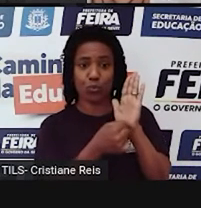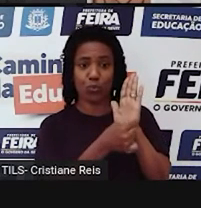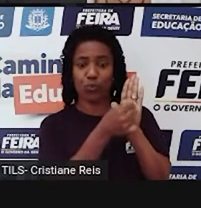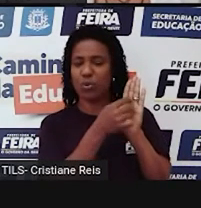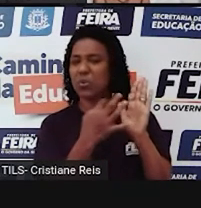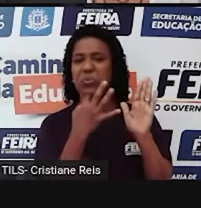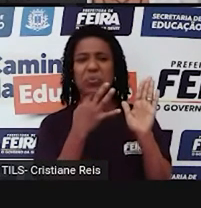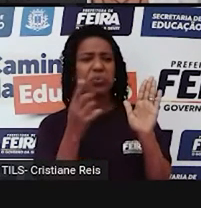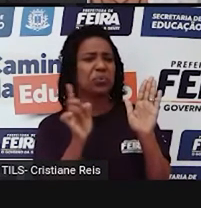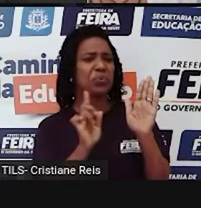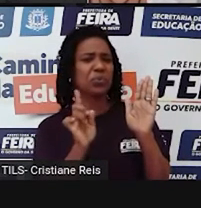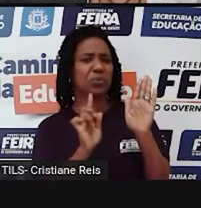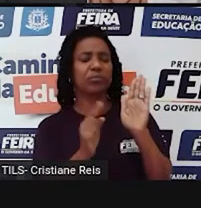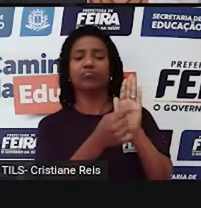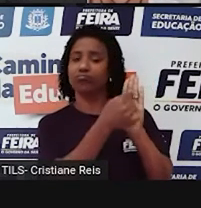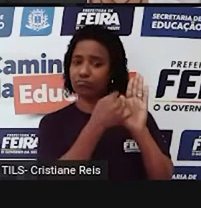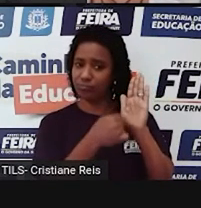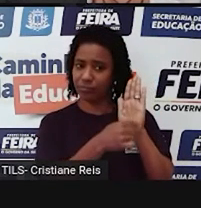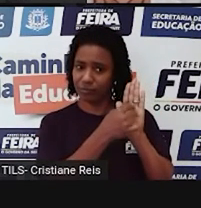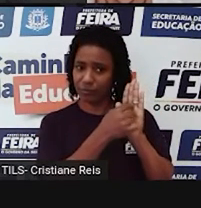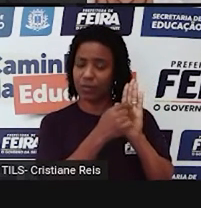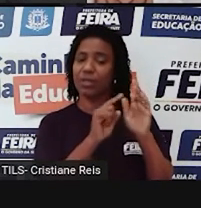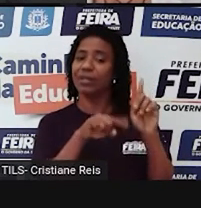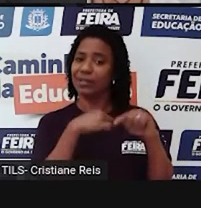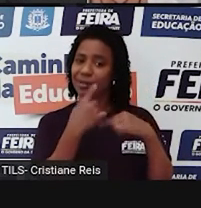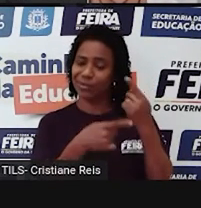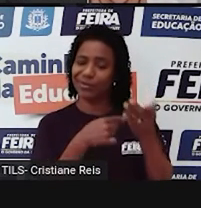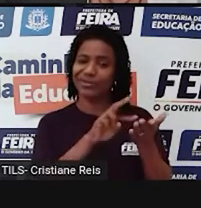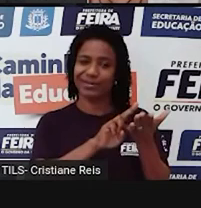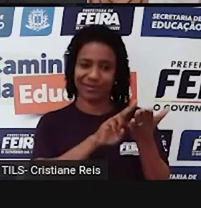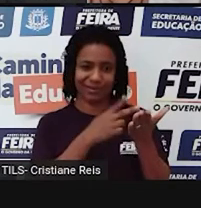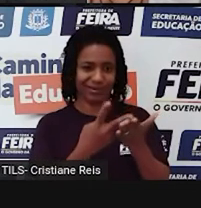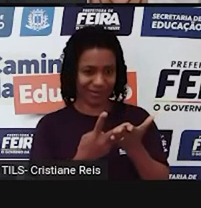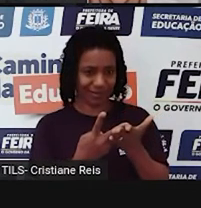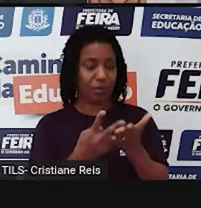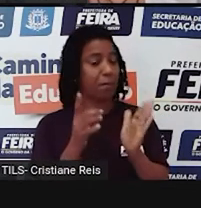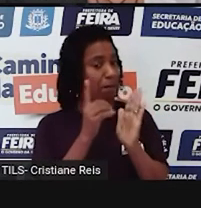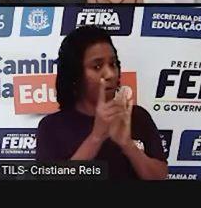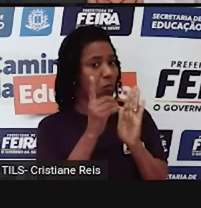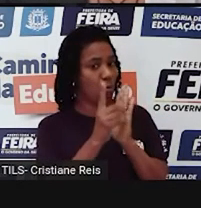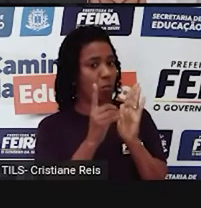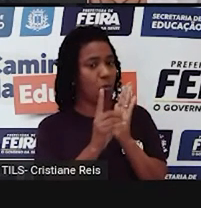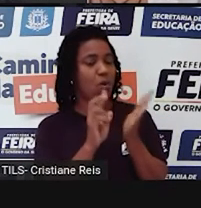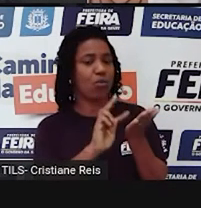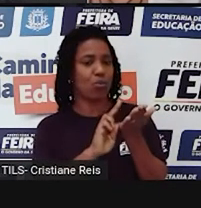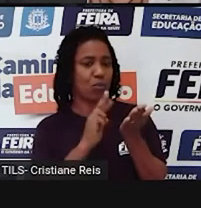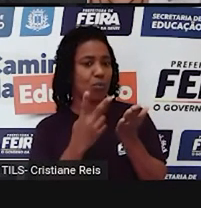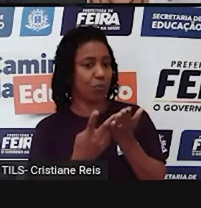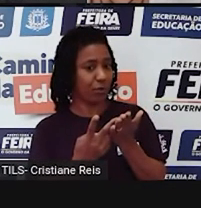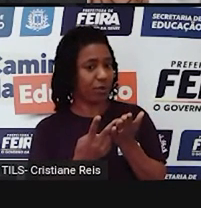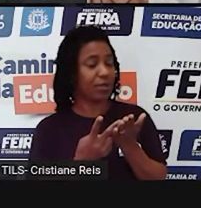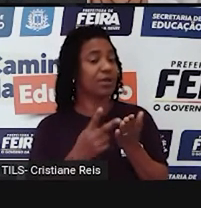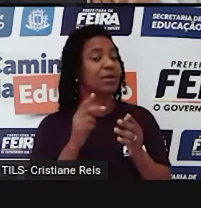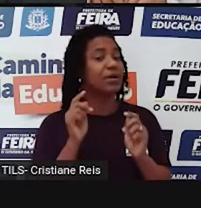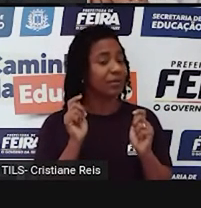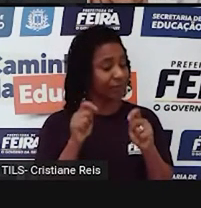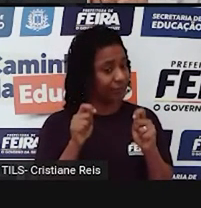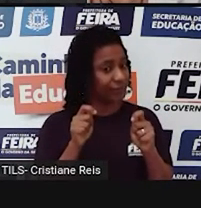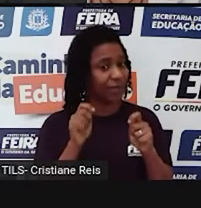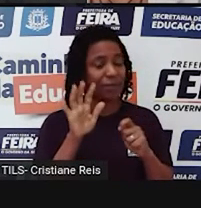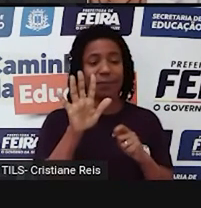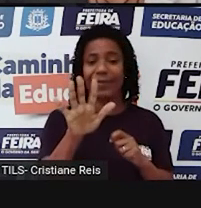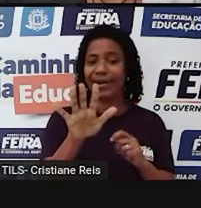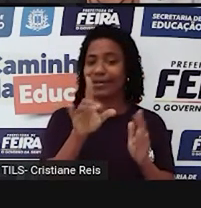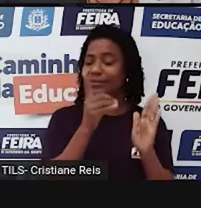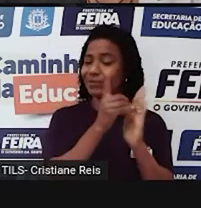e procure o significado Use o dicionário nessa busca Mas eu gostaria de lembrar que antes de você